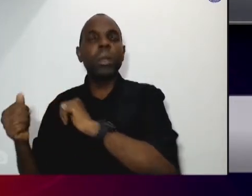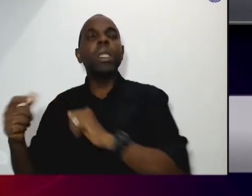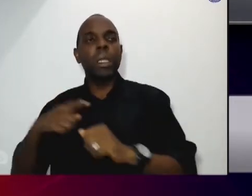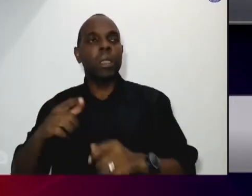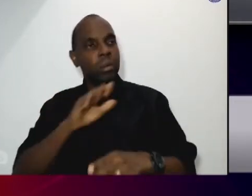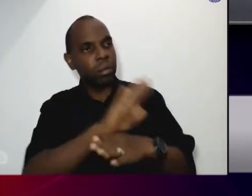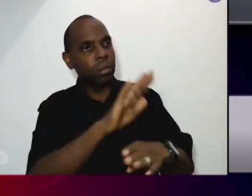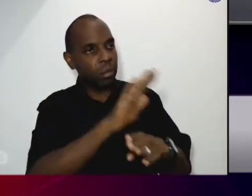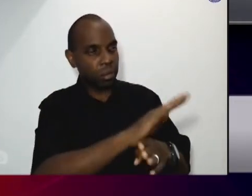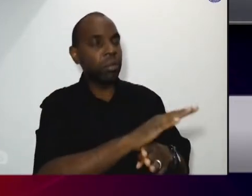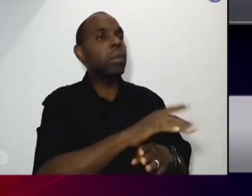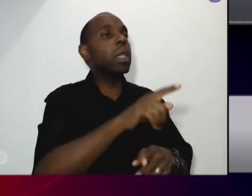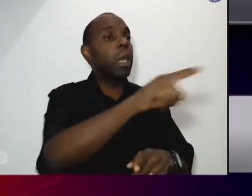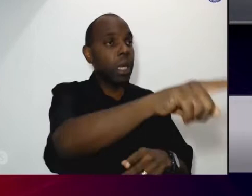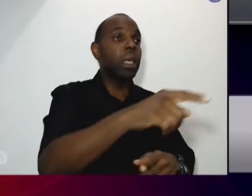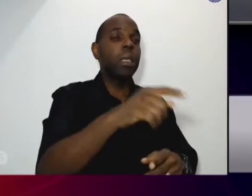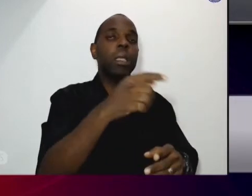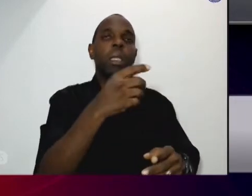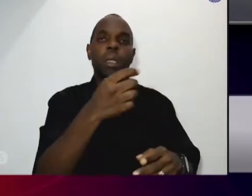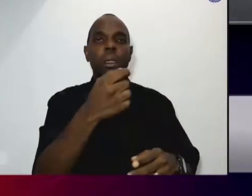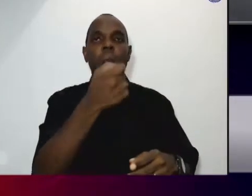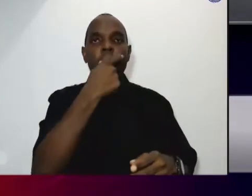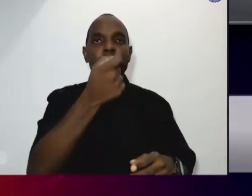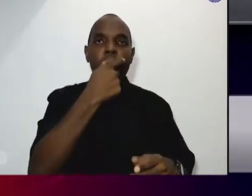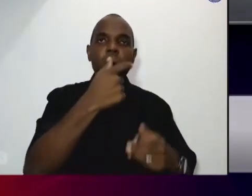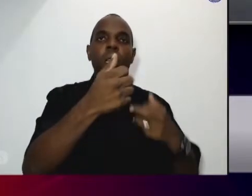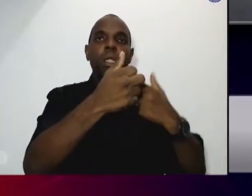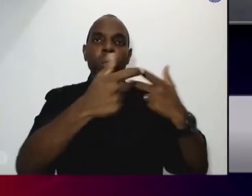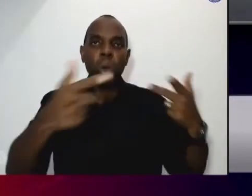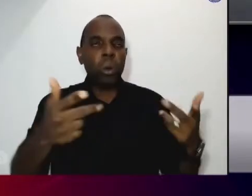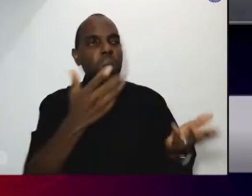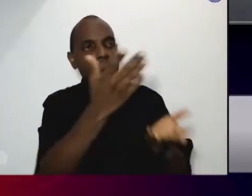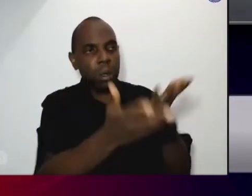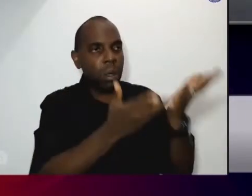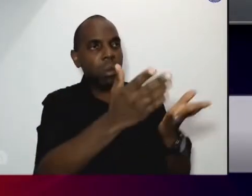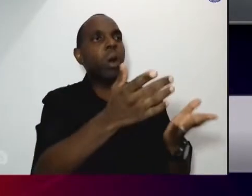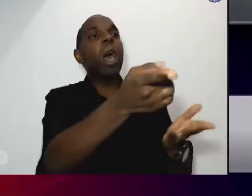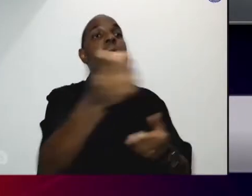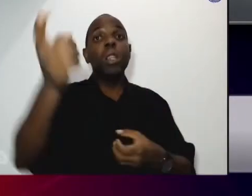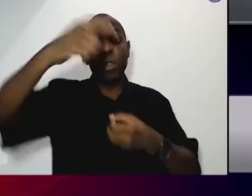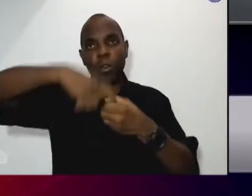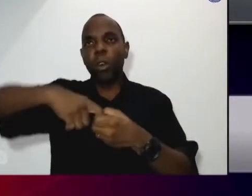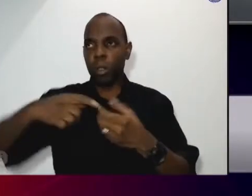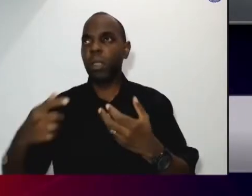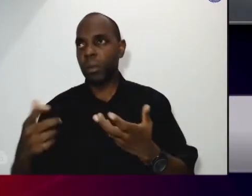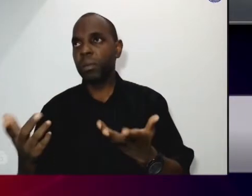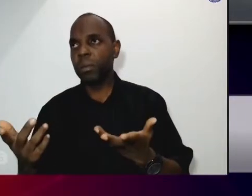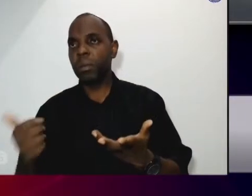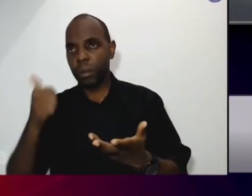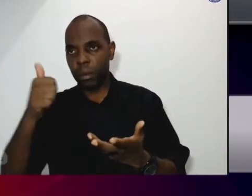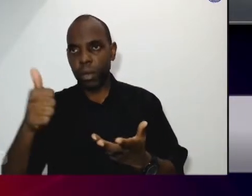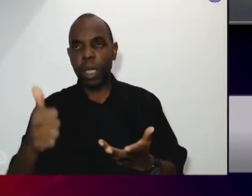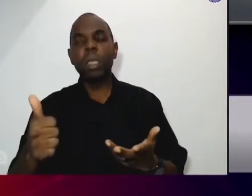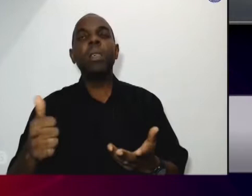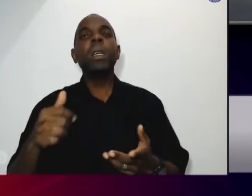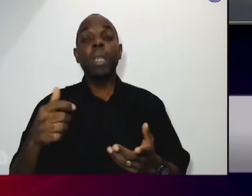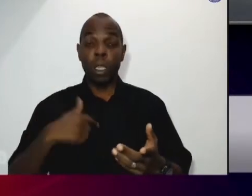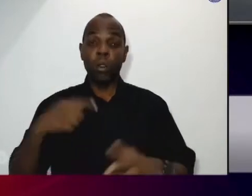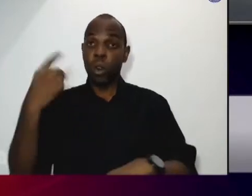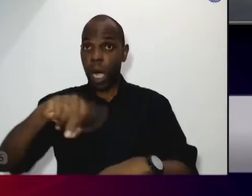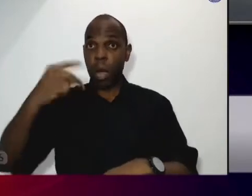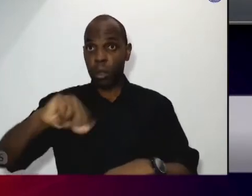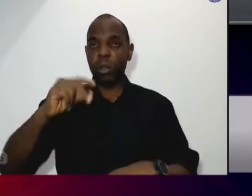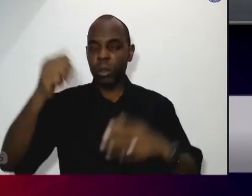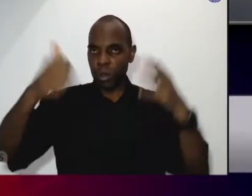reinserção algumas atividades nossas eu vou correr aqui porque o tempo é curto eu vou especificar mais as